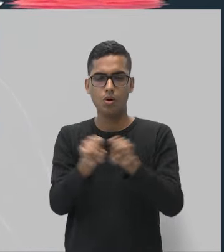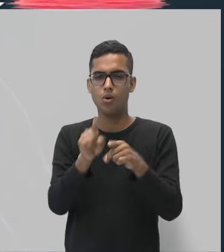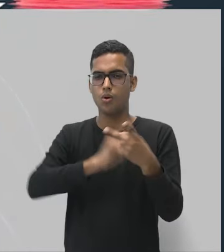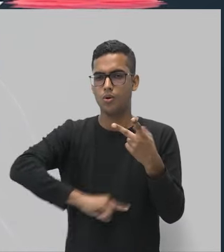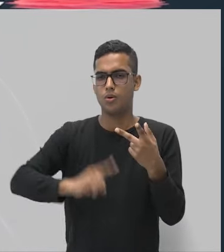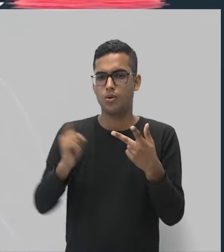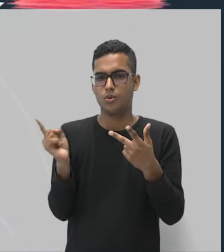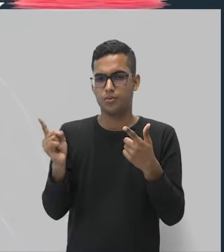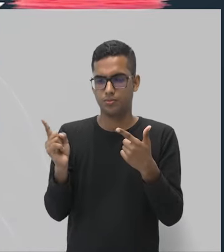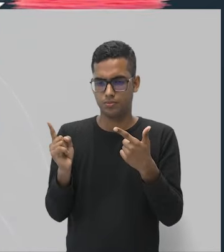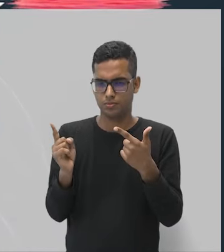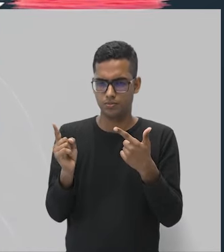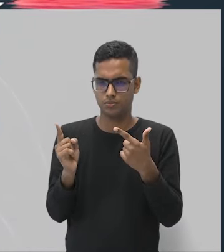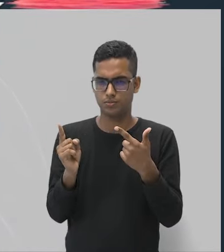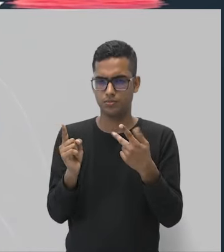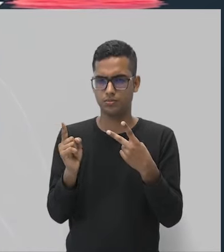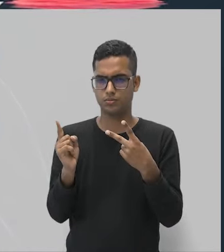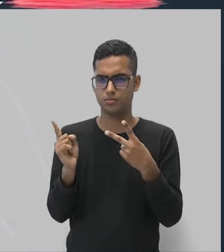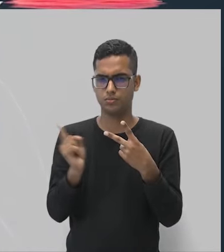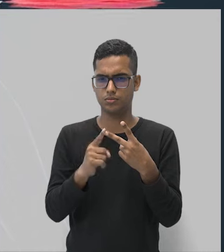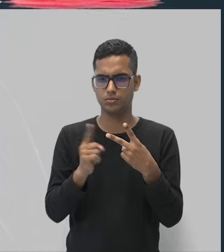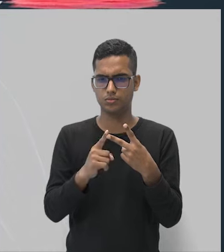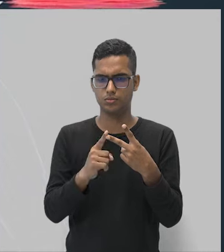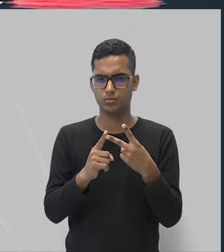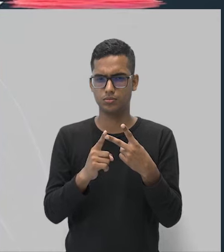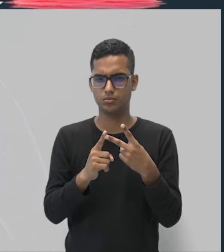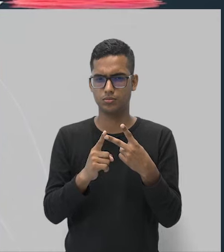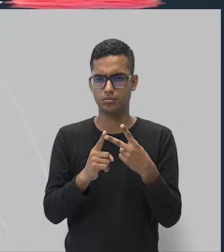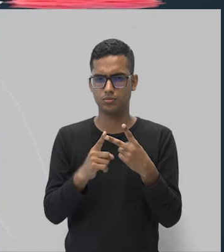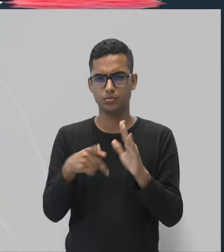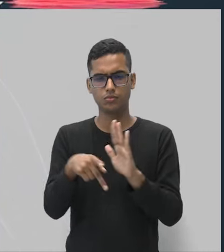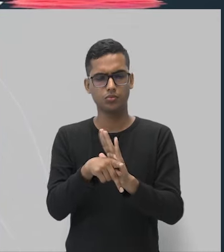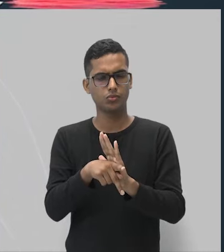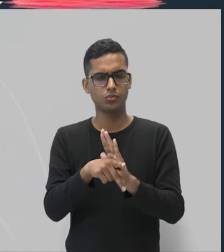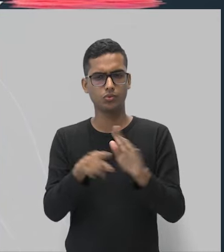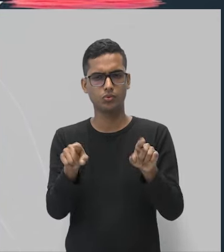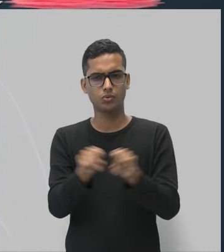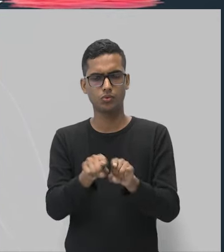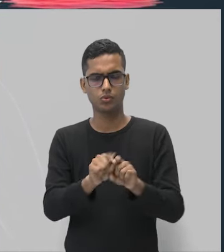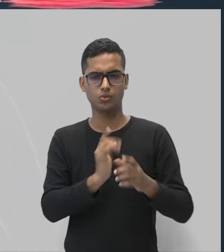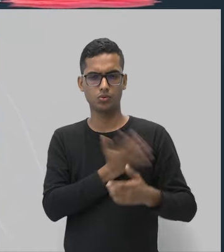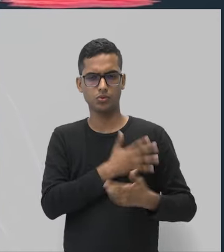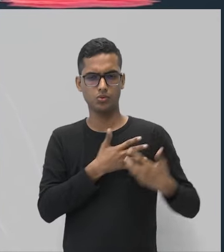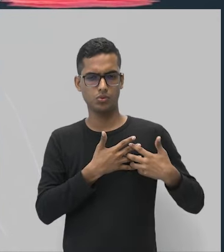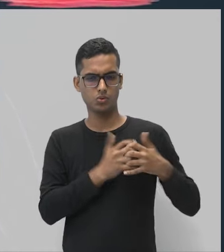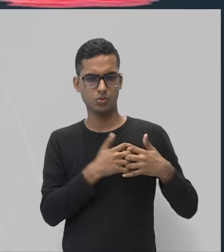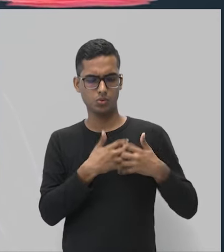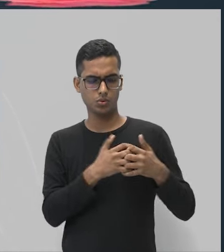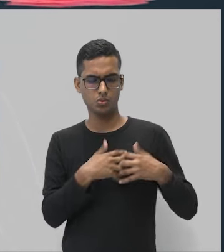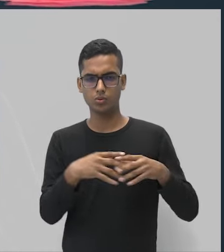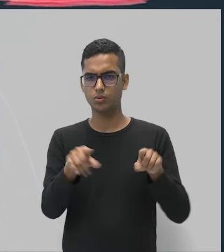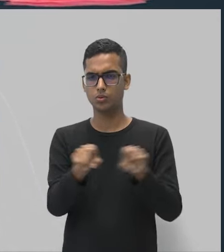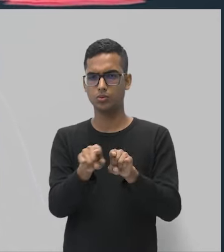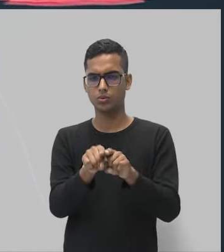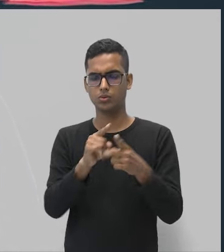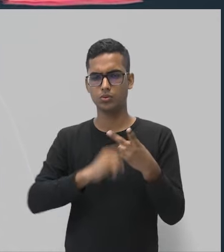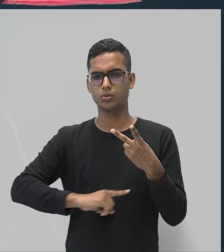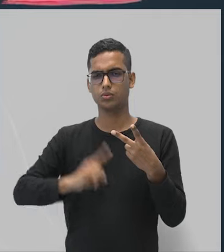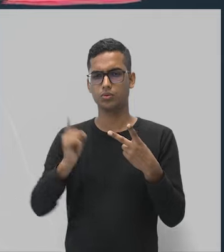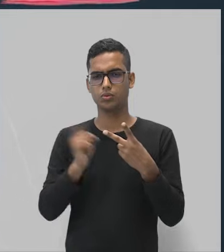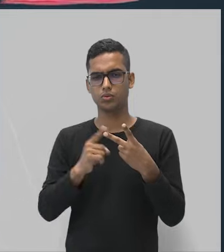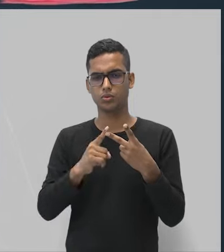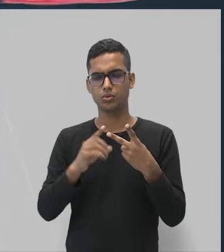controlo a sua contração. Então, ele se contrai involuntariamente, assim como o nosso